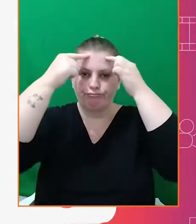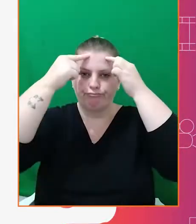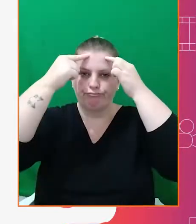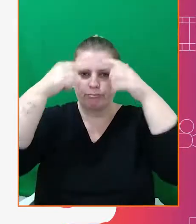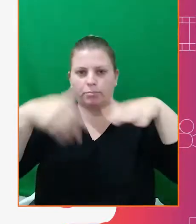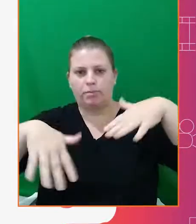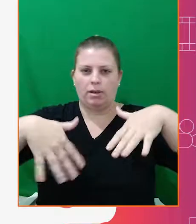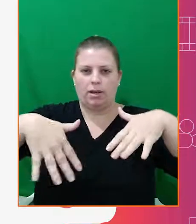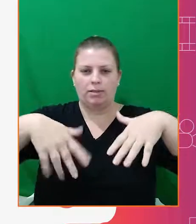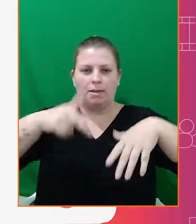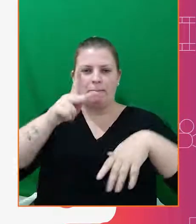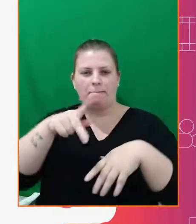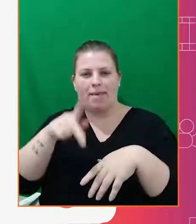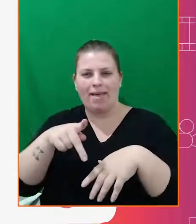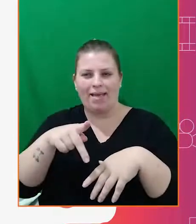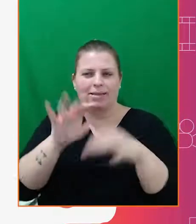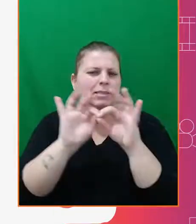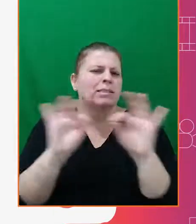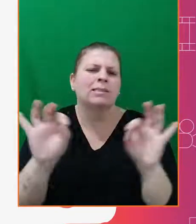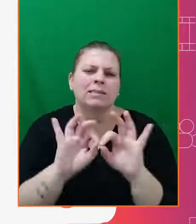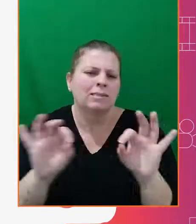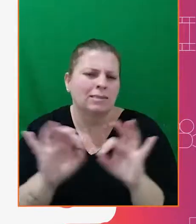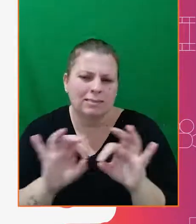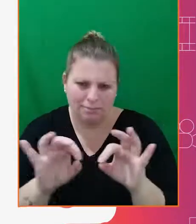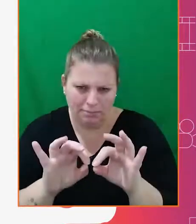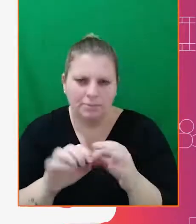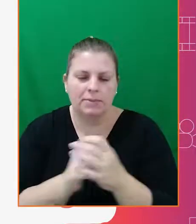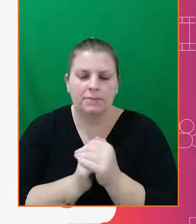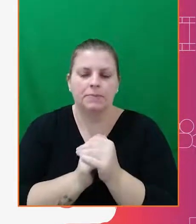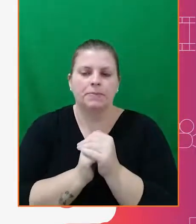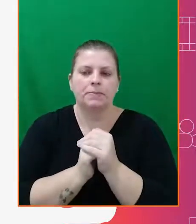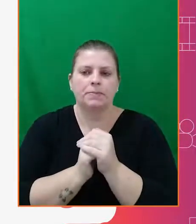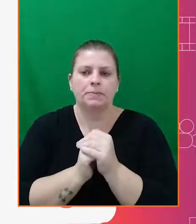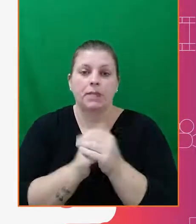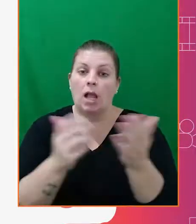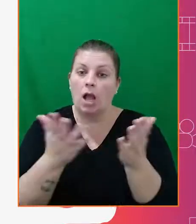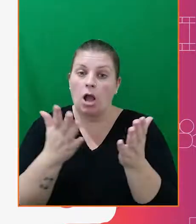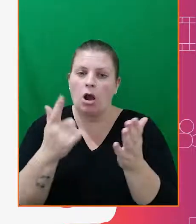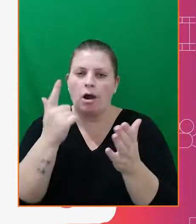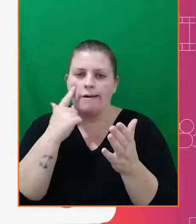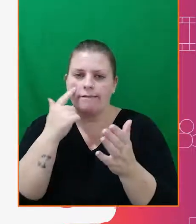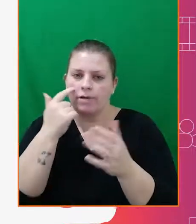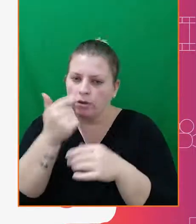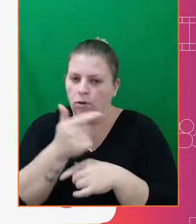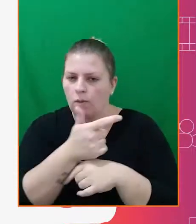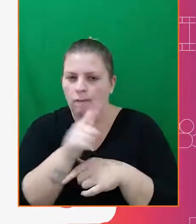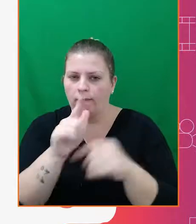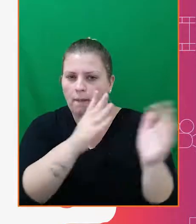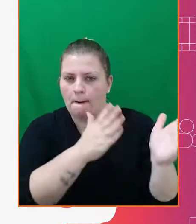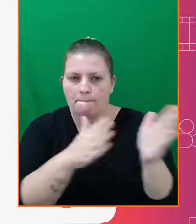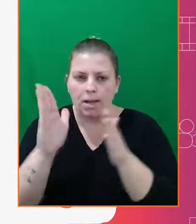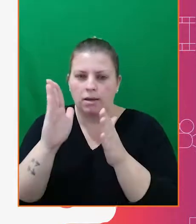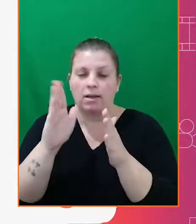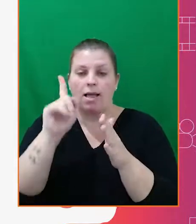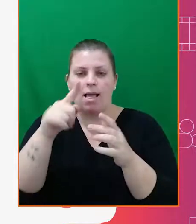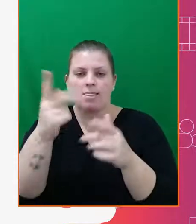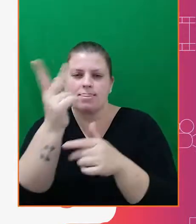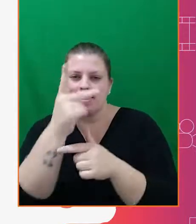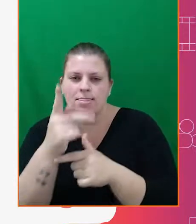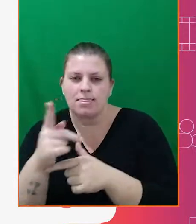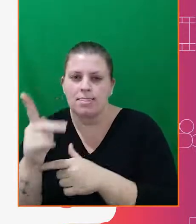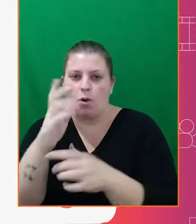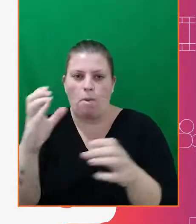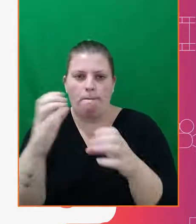beisebol. Agora, vamos ver a continuação desse trabalho, com o desenho do personagem